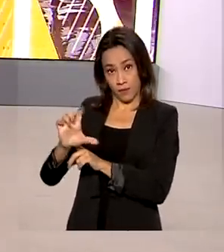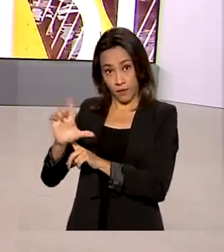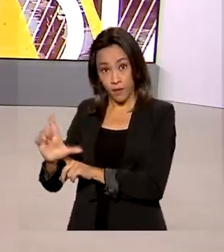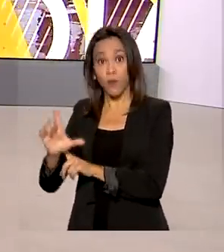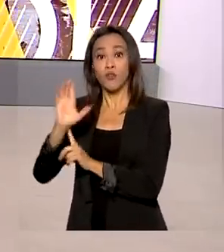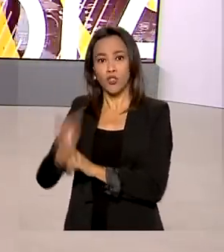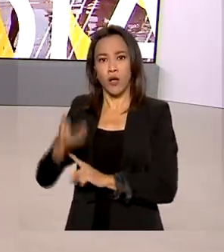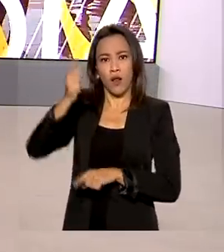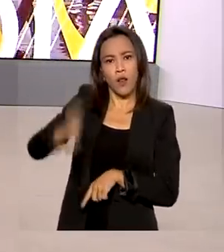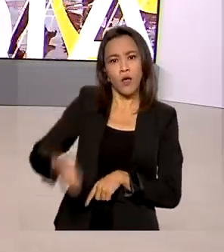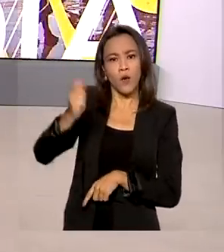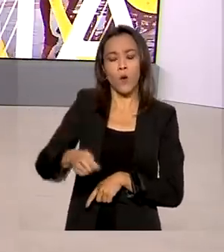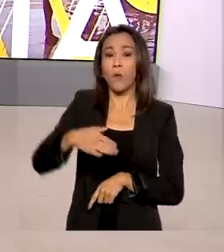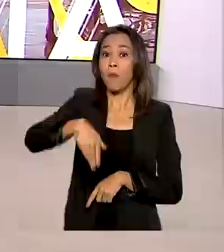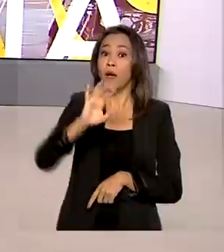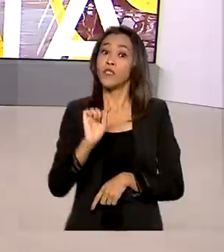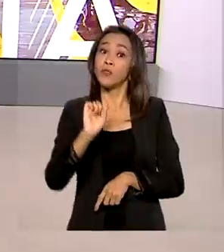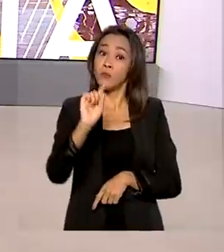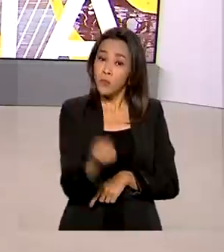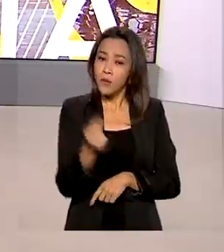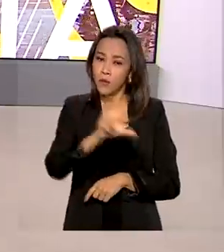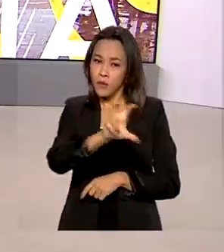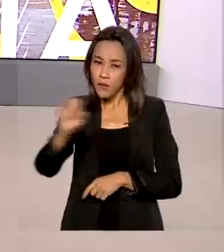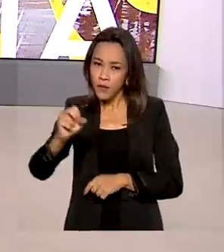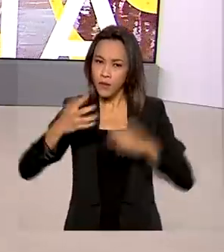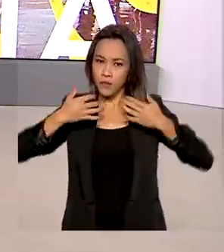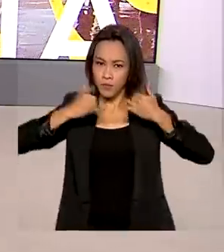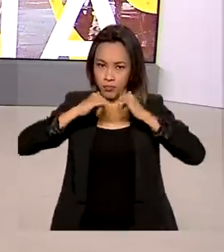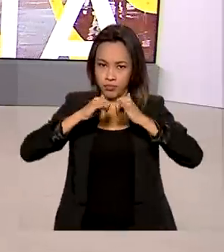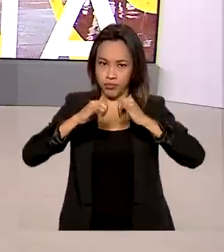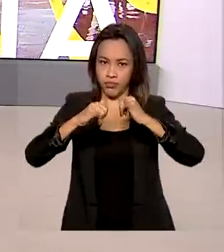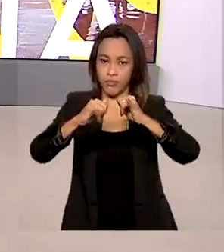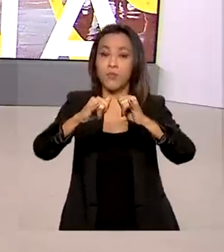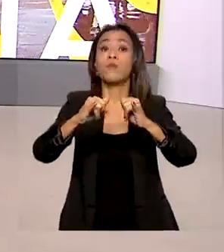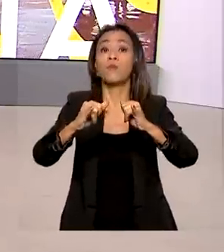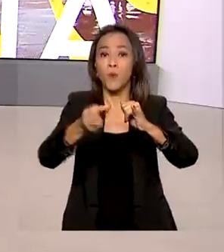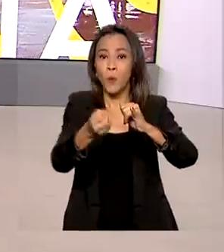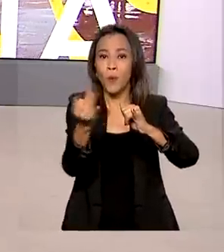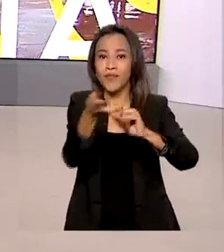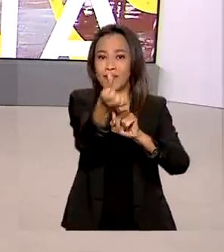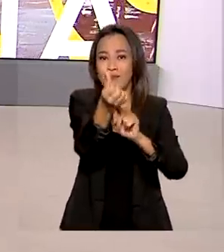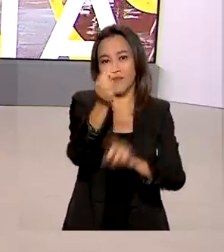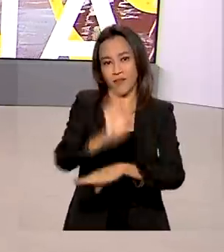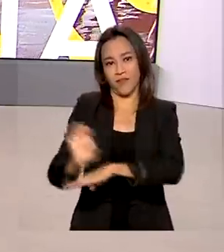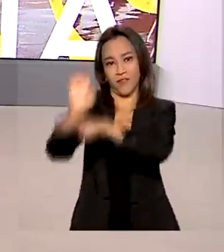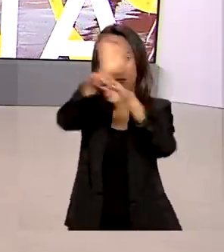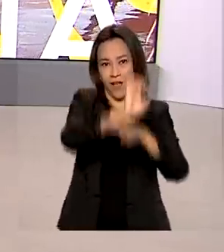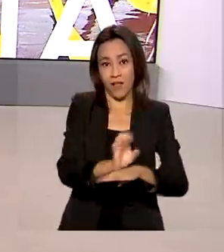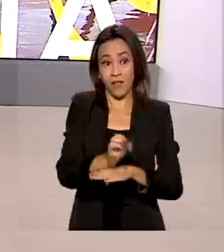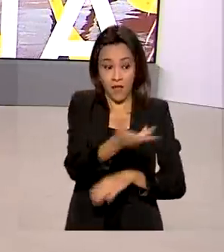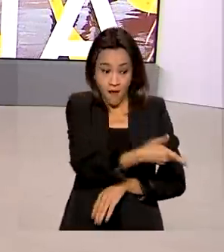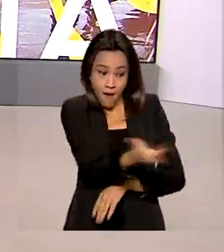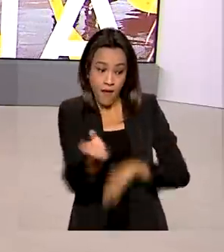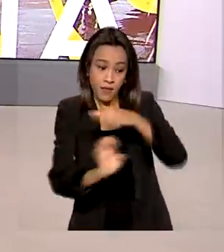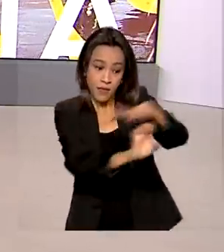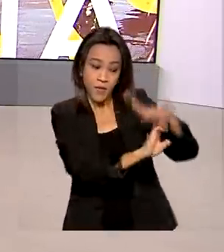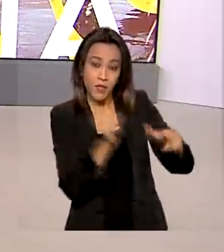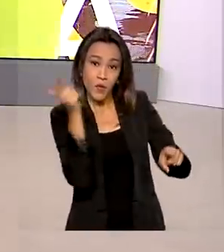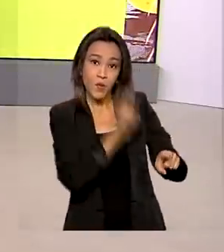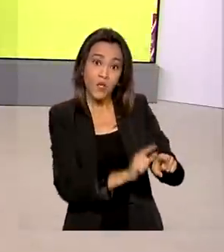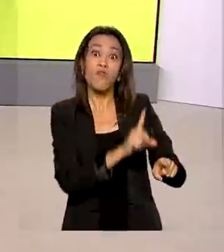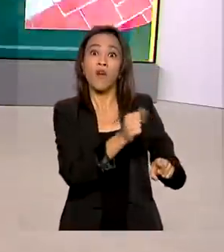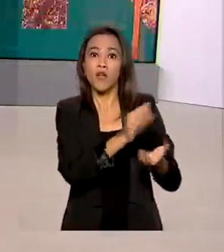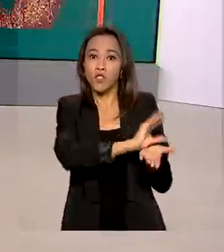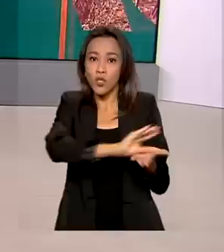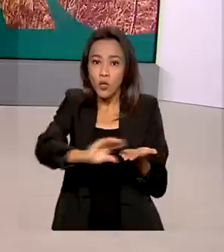mais de 500 quilômetros de linhas de transmissão de energia em seis estados. As empresas vencedoras vão investir mais de R 1